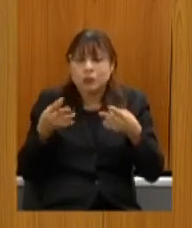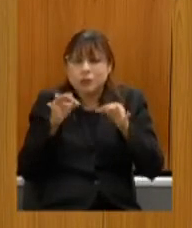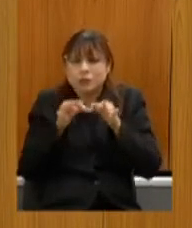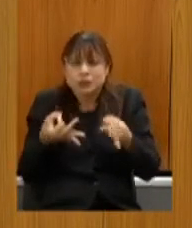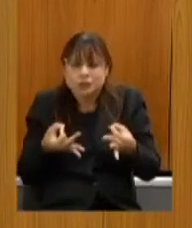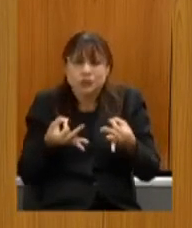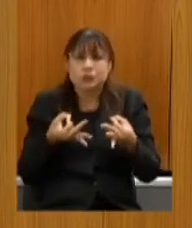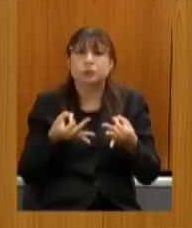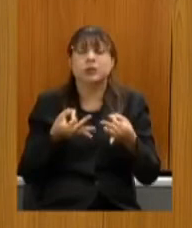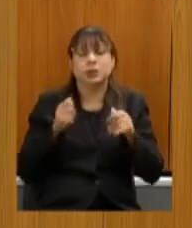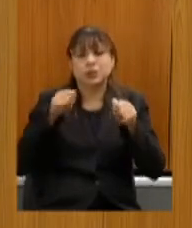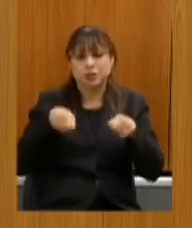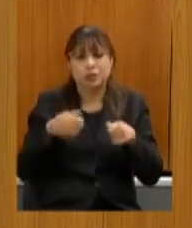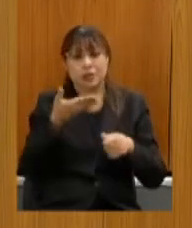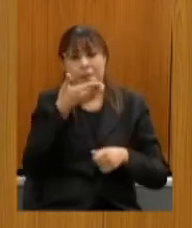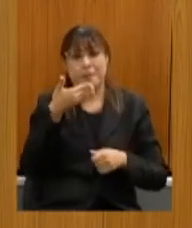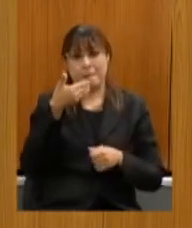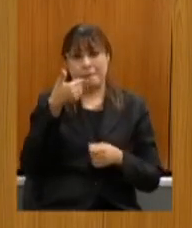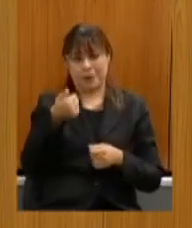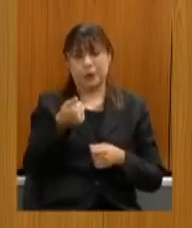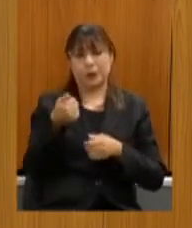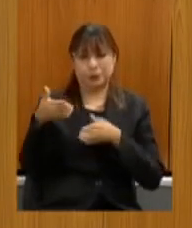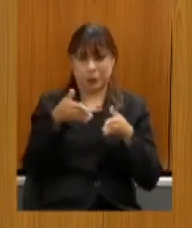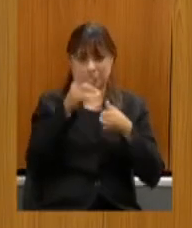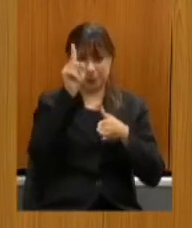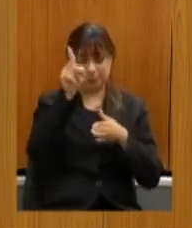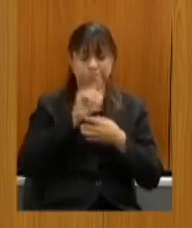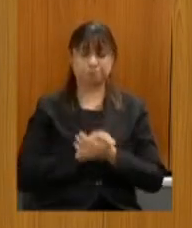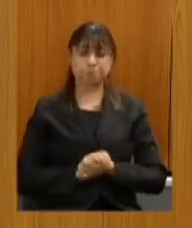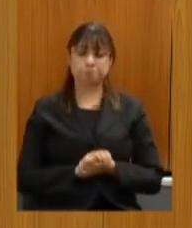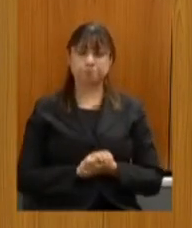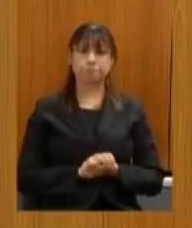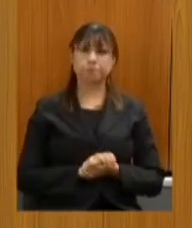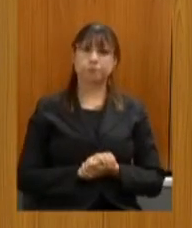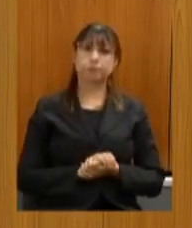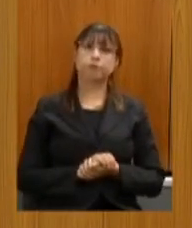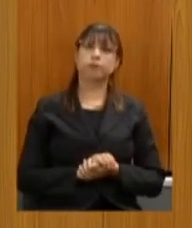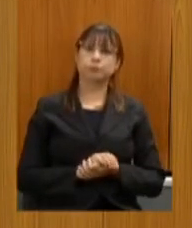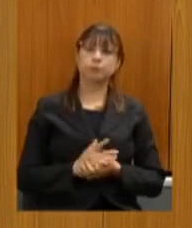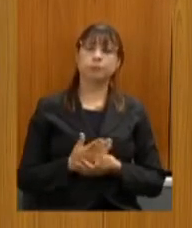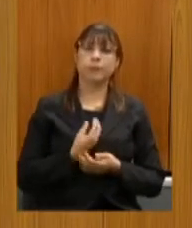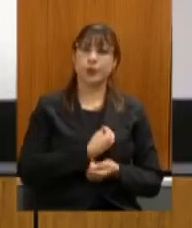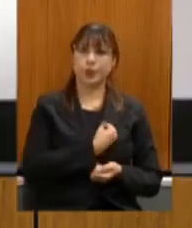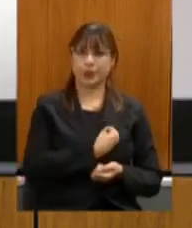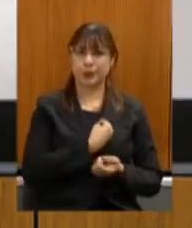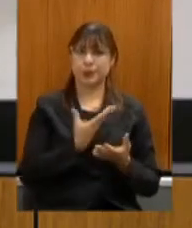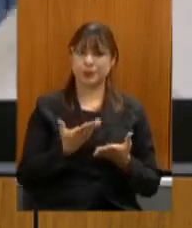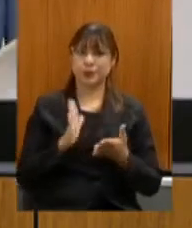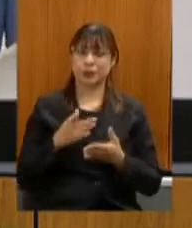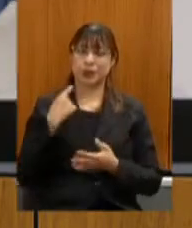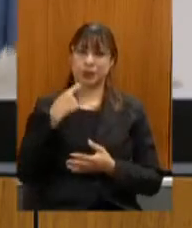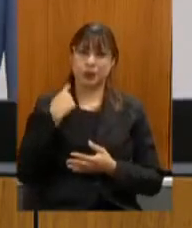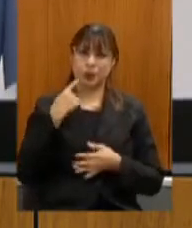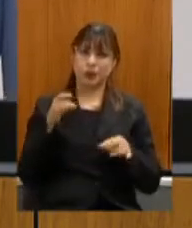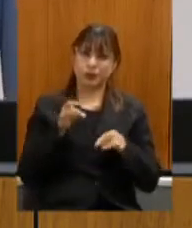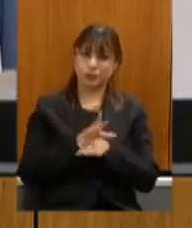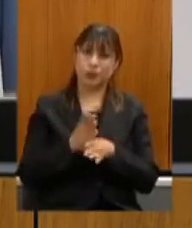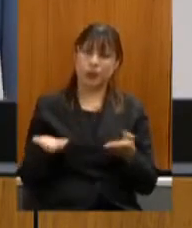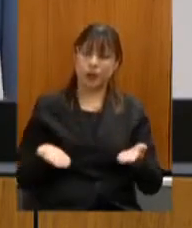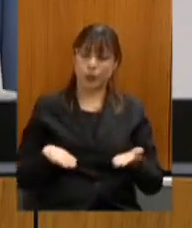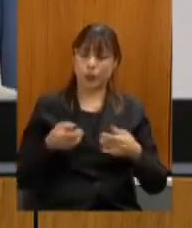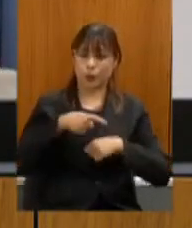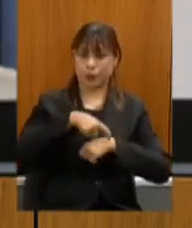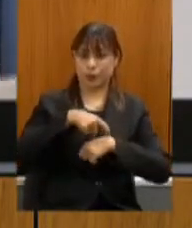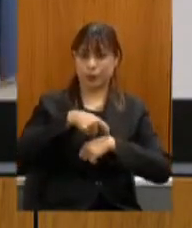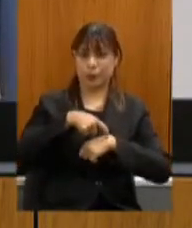já viabiliza e melhora muito esse circuito bom passado a participação dos deputados nós vamos